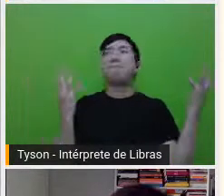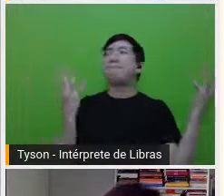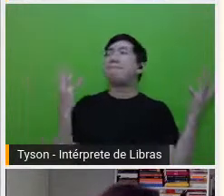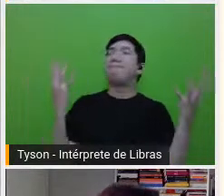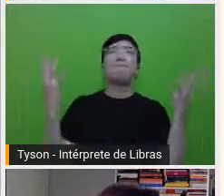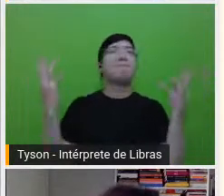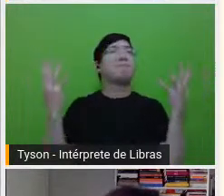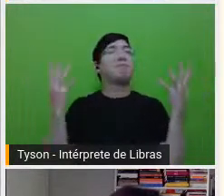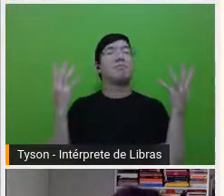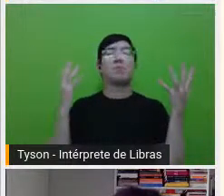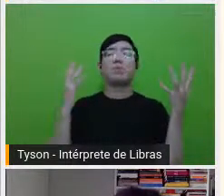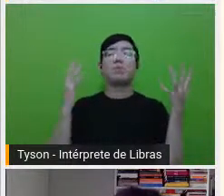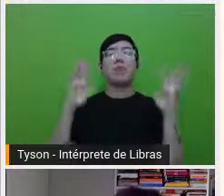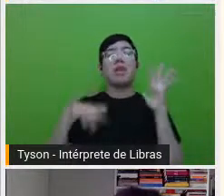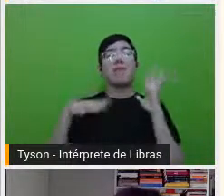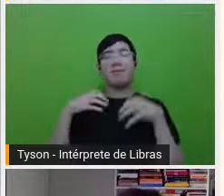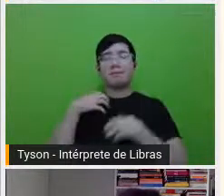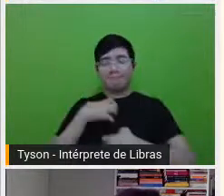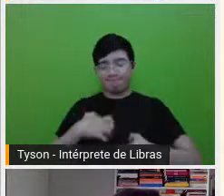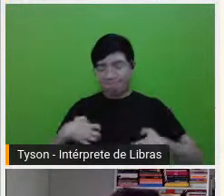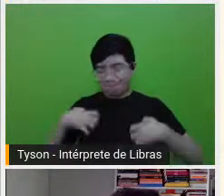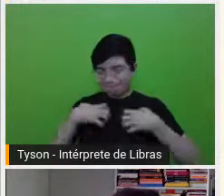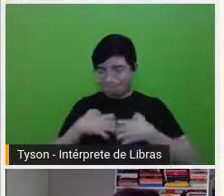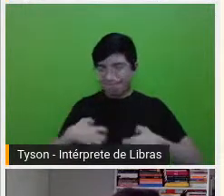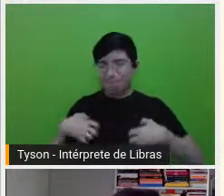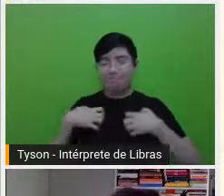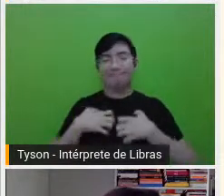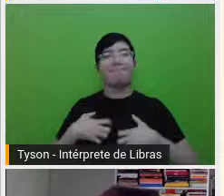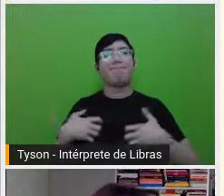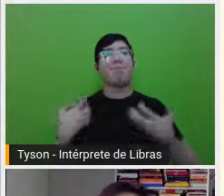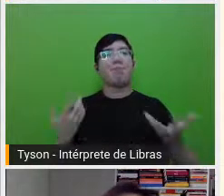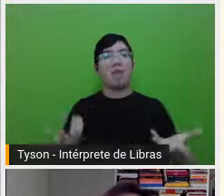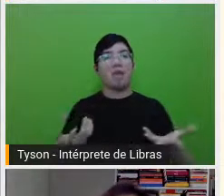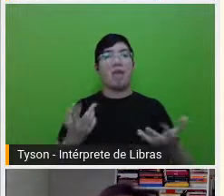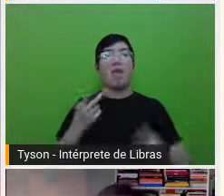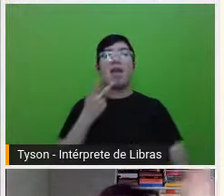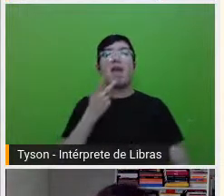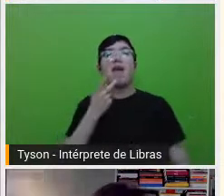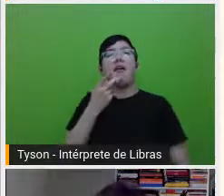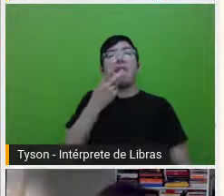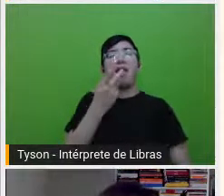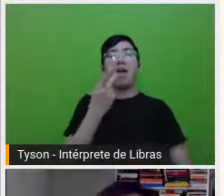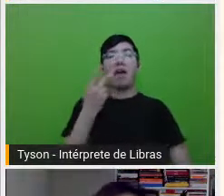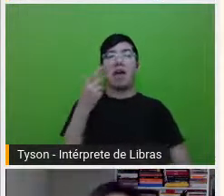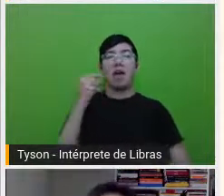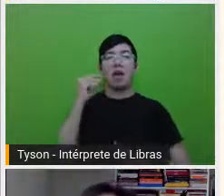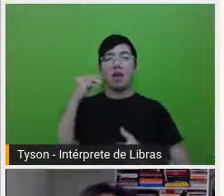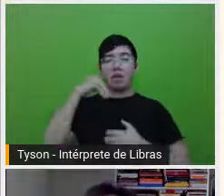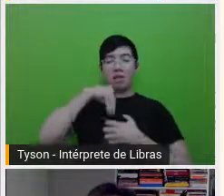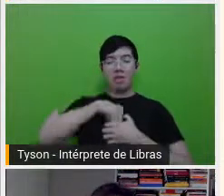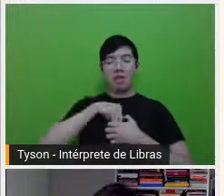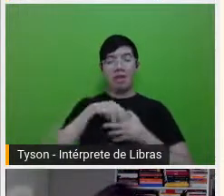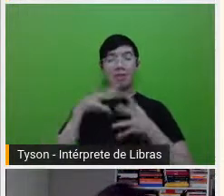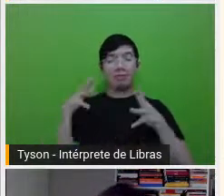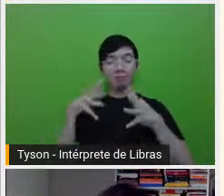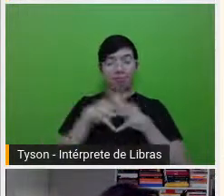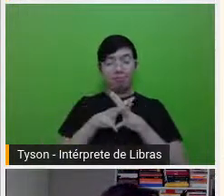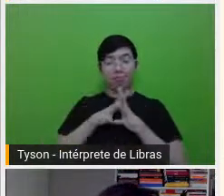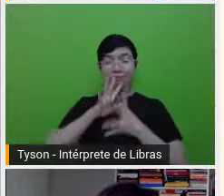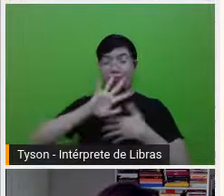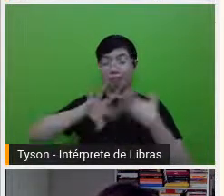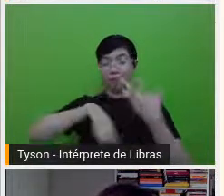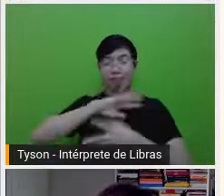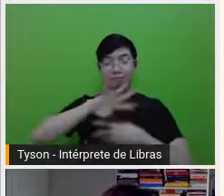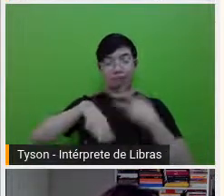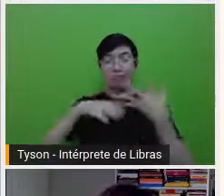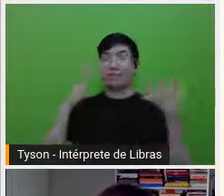a dilaceravam. ela dizia que tinha dentro de si uma frantumalha, que é justamente essa confusão, essas várias vozes,